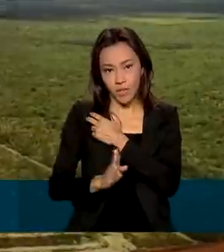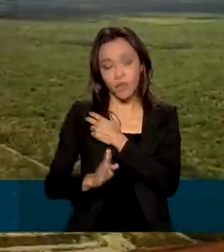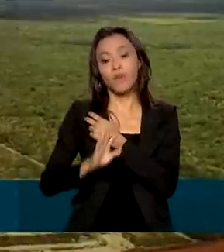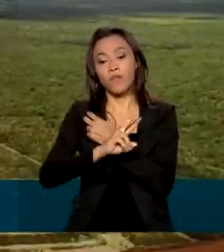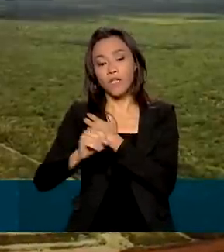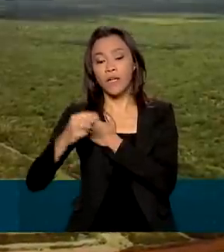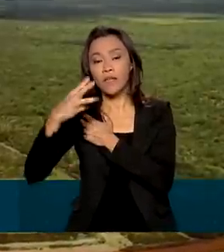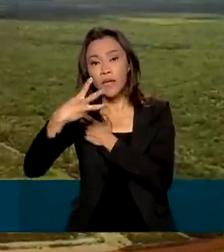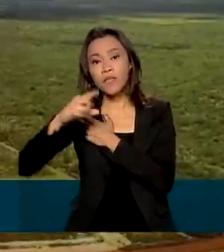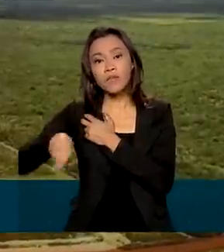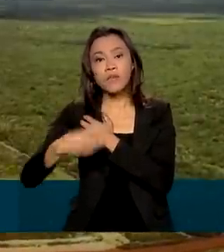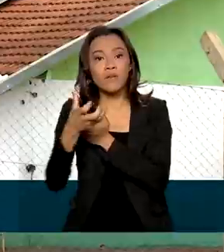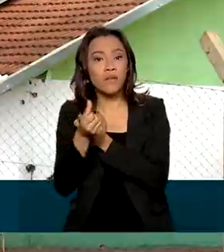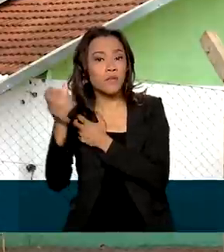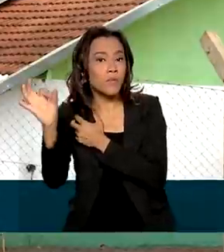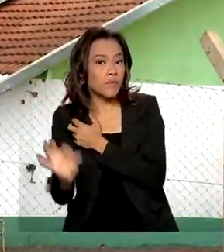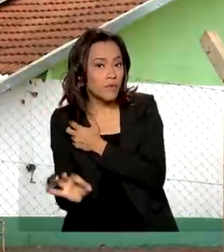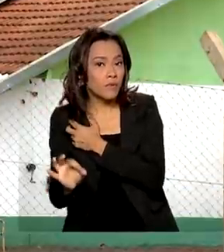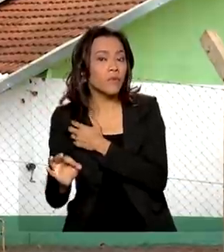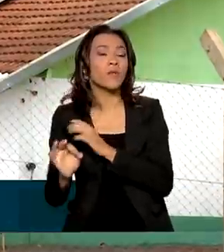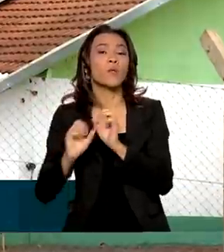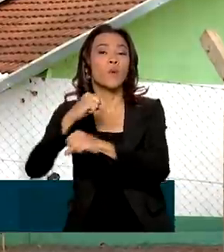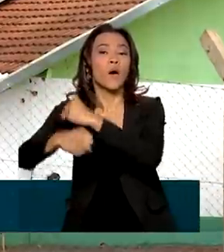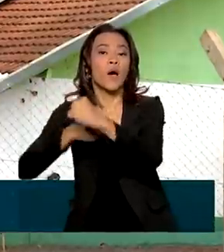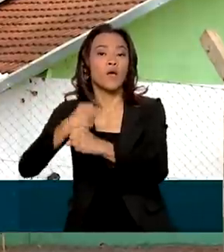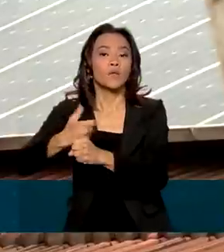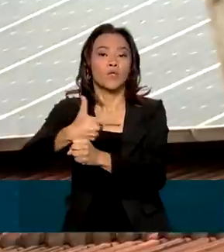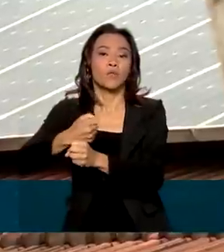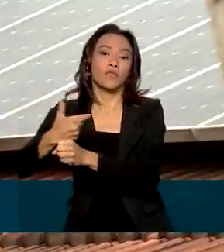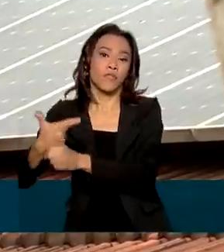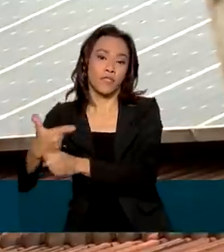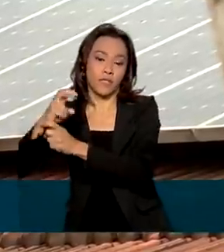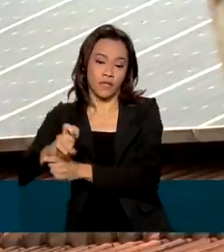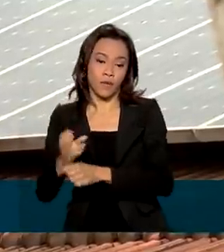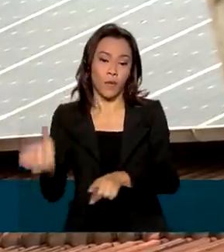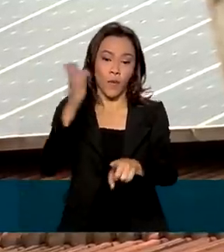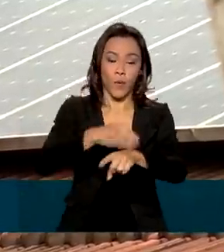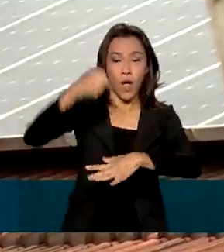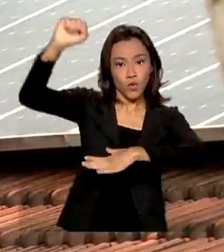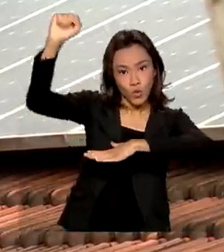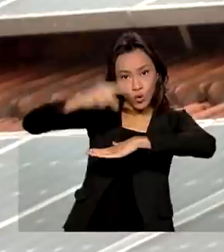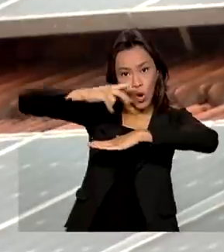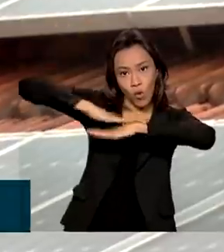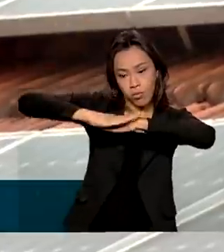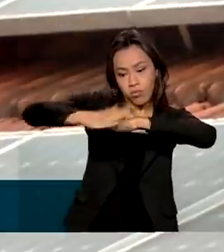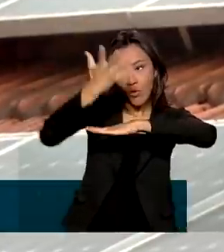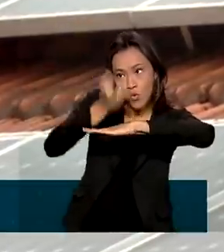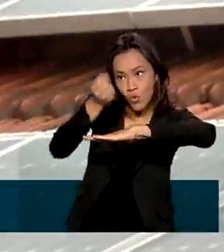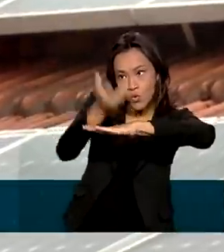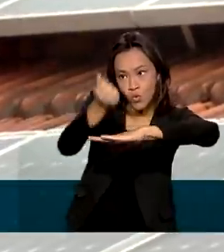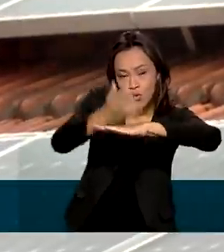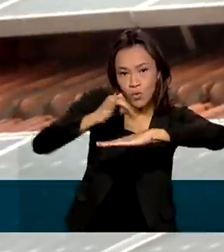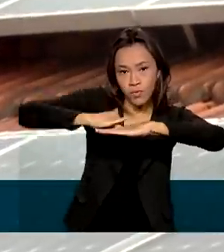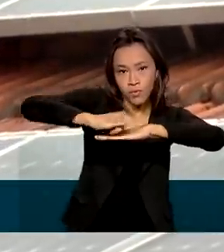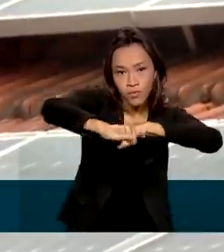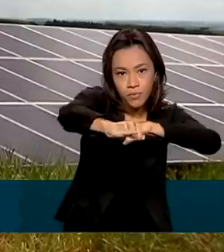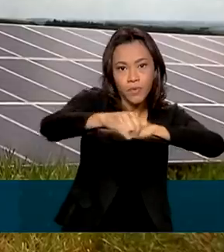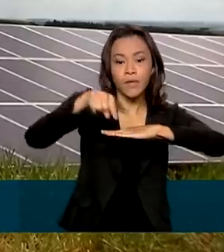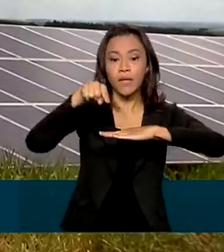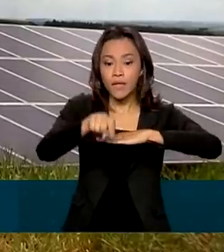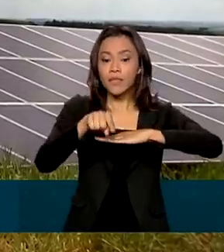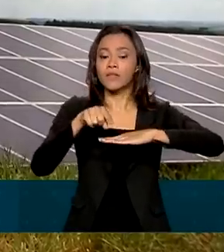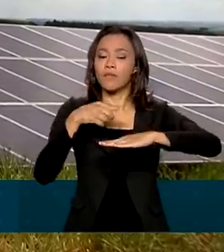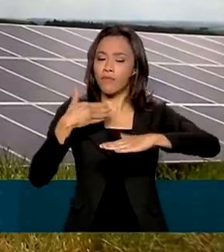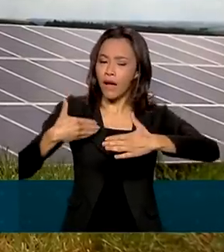% em 2025. Já a solar representa 2% da matriz energética do país e deve encerrar esse ano